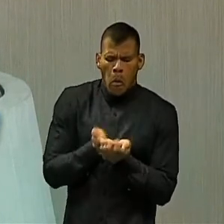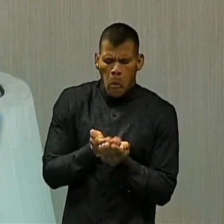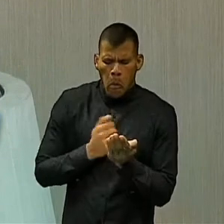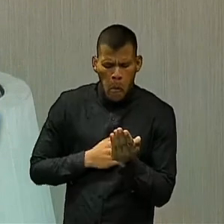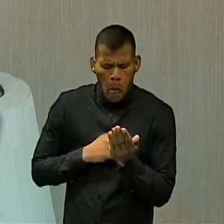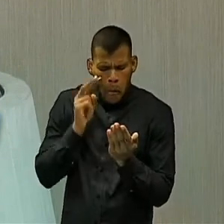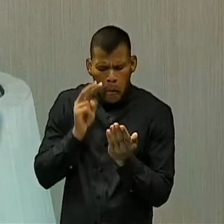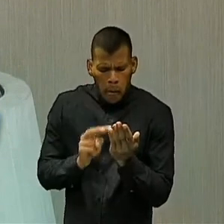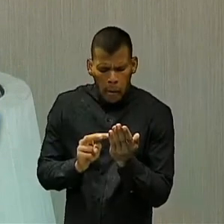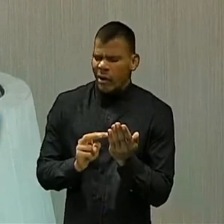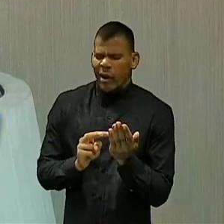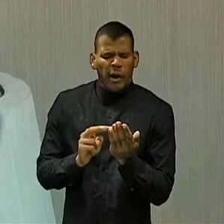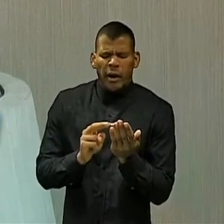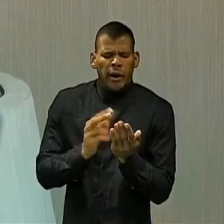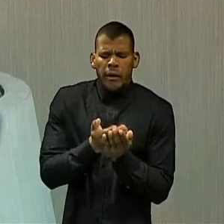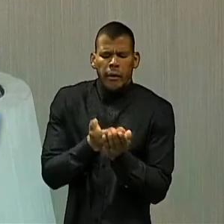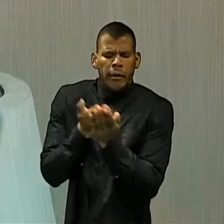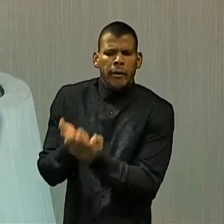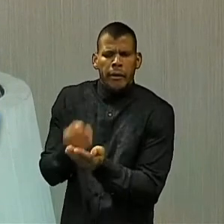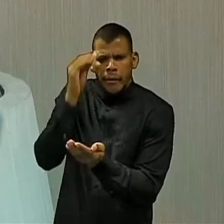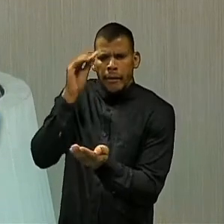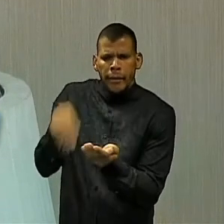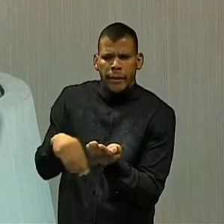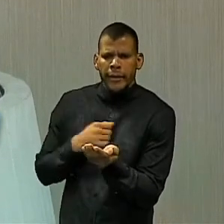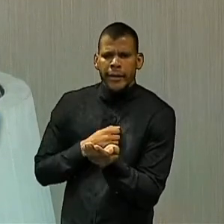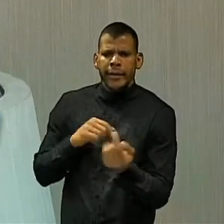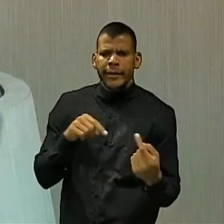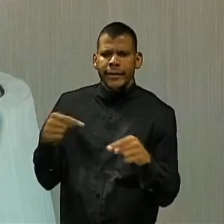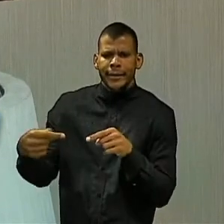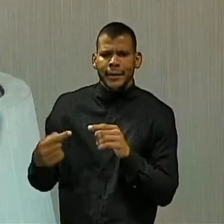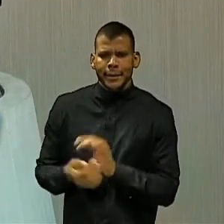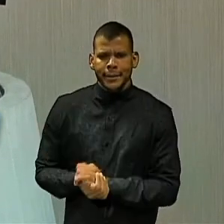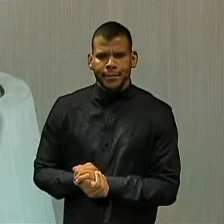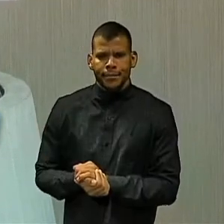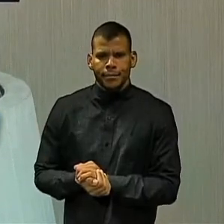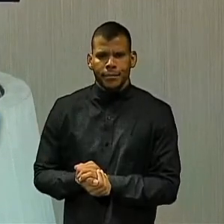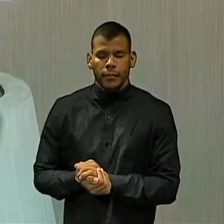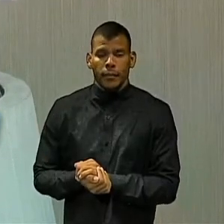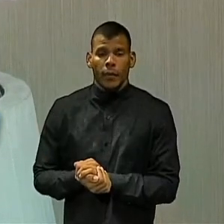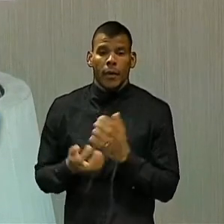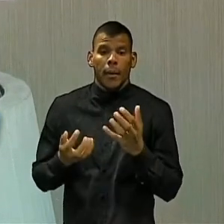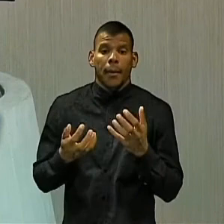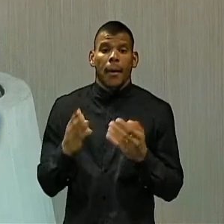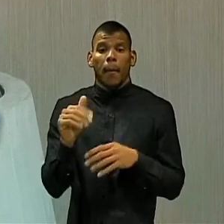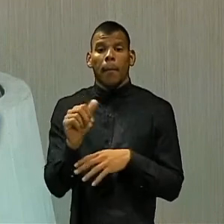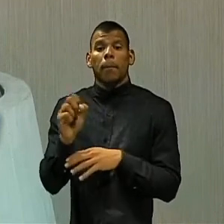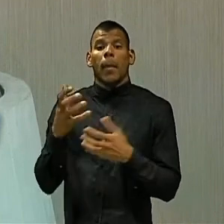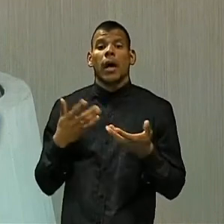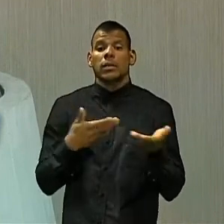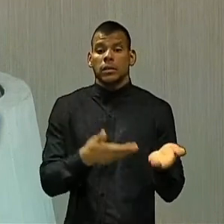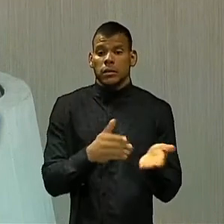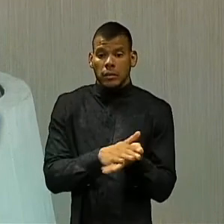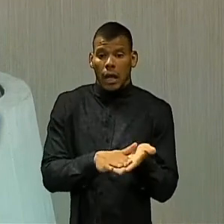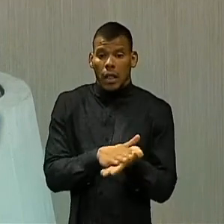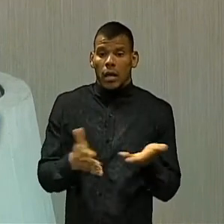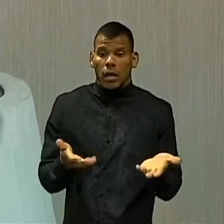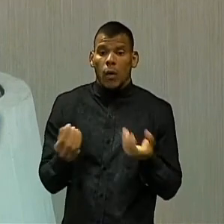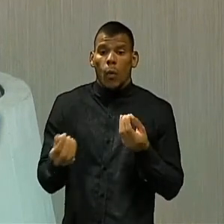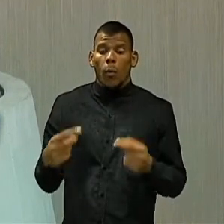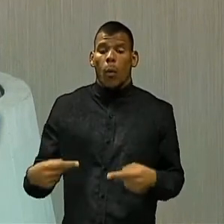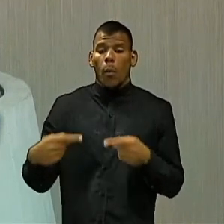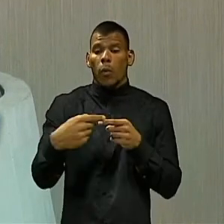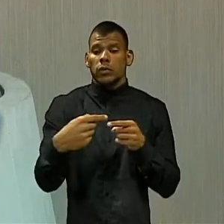quem sou eu é muita presunção num deputado de oposição, se não recebeu nem toda a base. Como é que vai receber deputado de